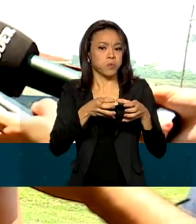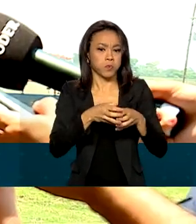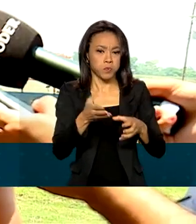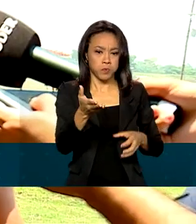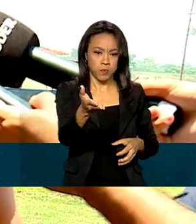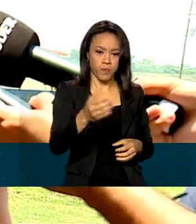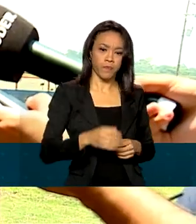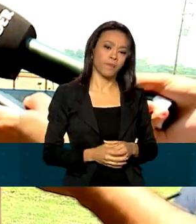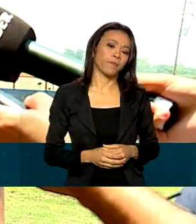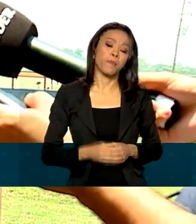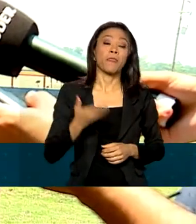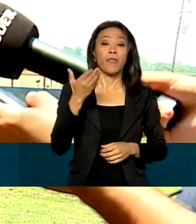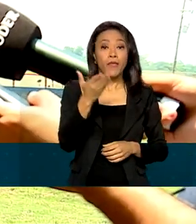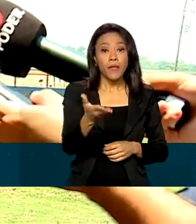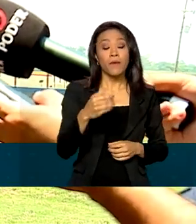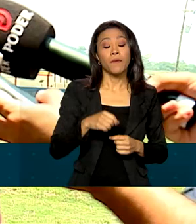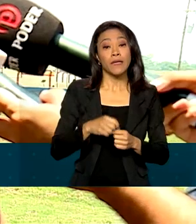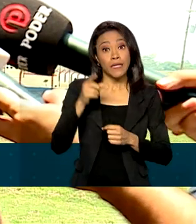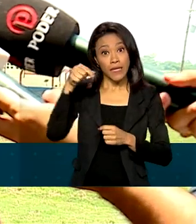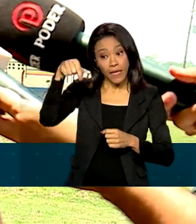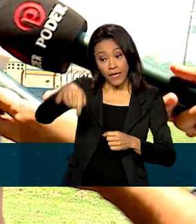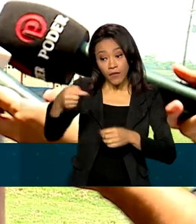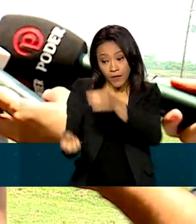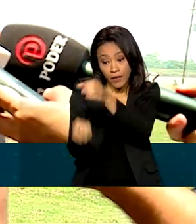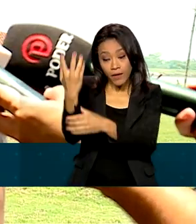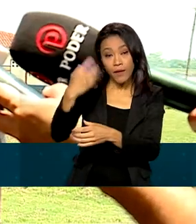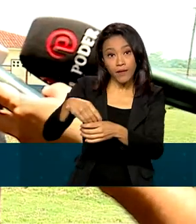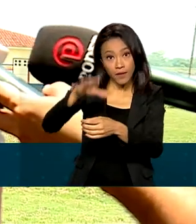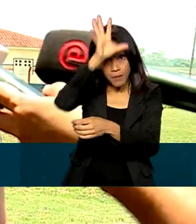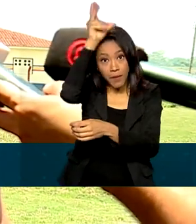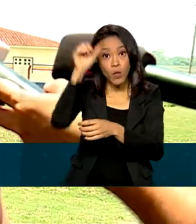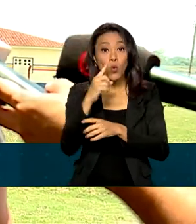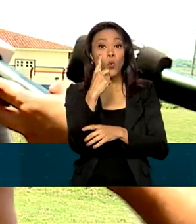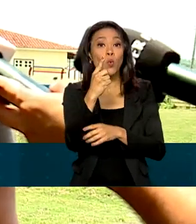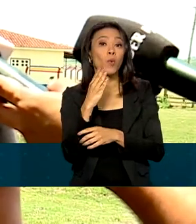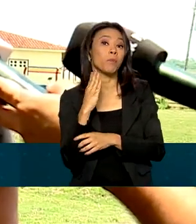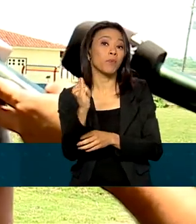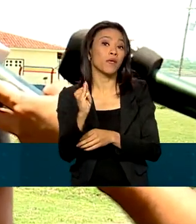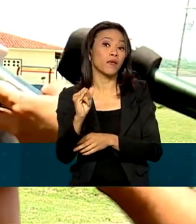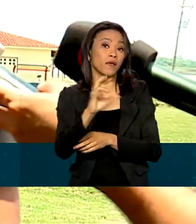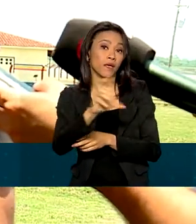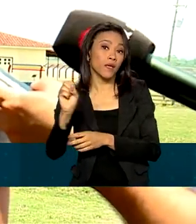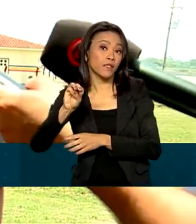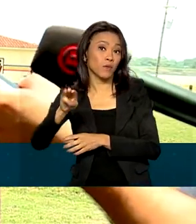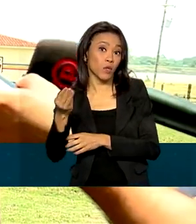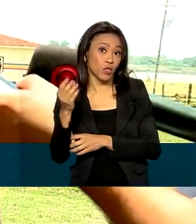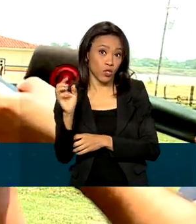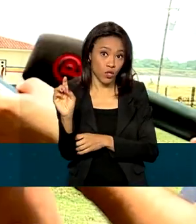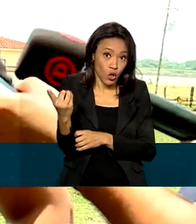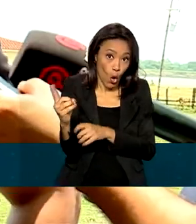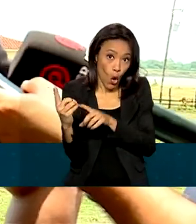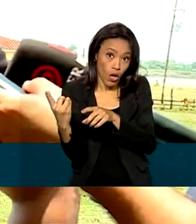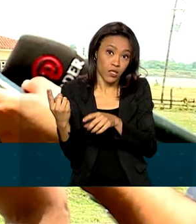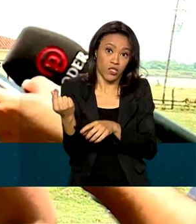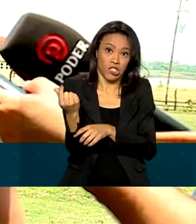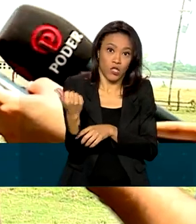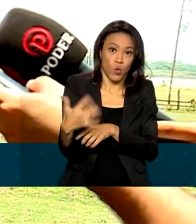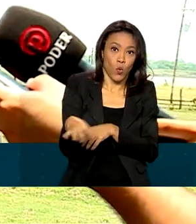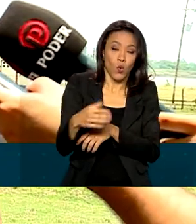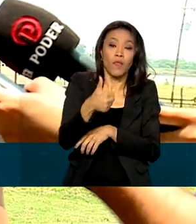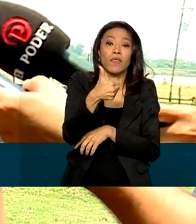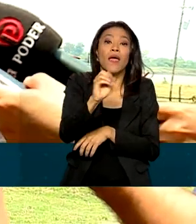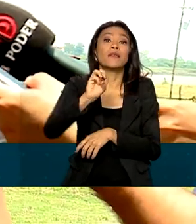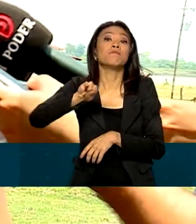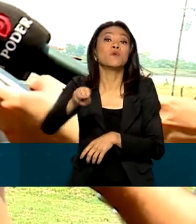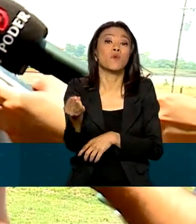Gateway, a porta de entrada que foi instalada em Manaus, custa um bilhão e meio de dólares. Então, foi investido quase 10 bilhões